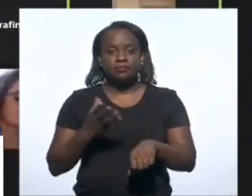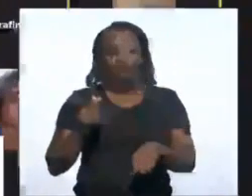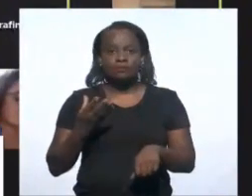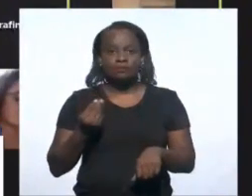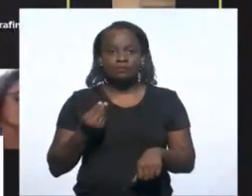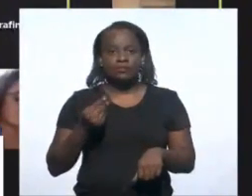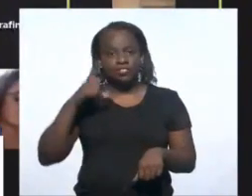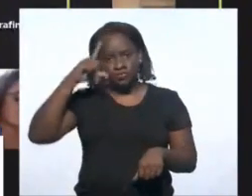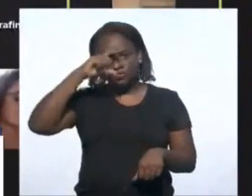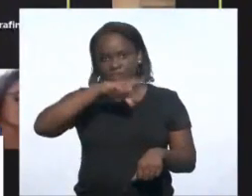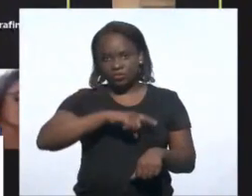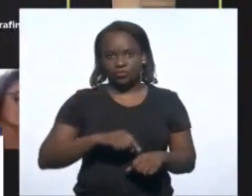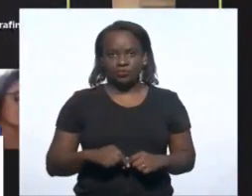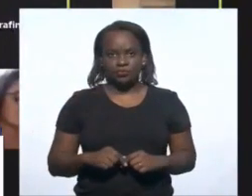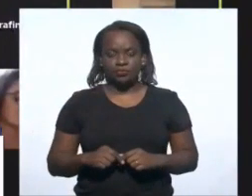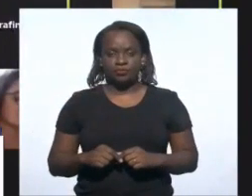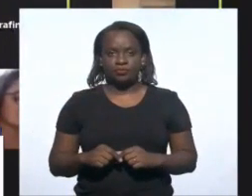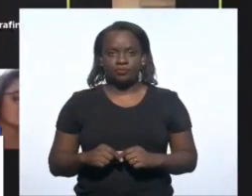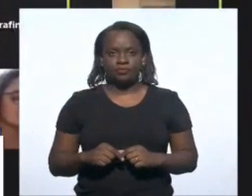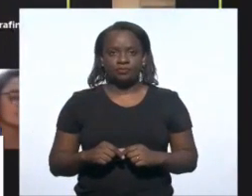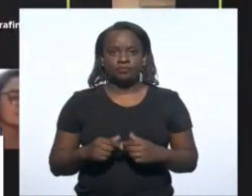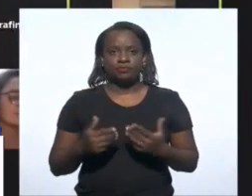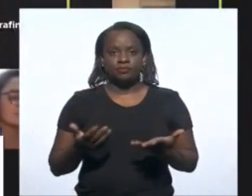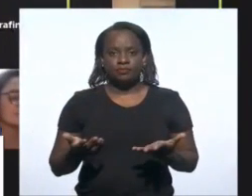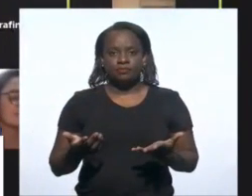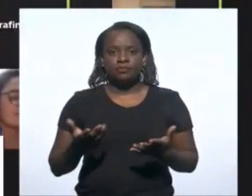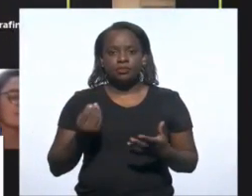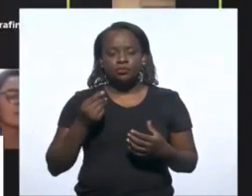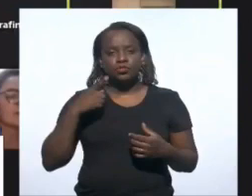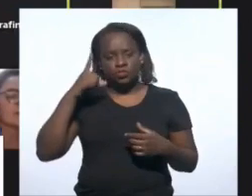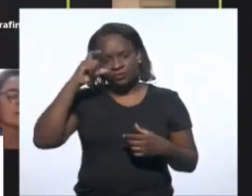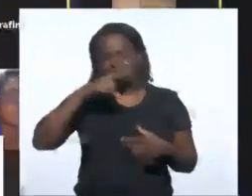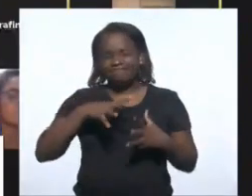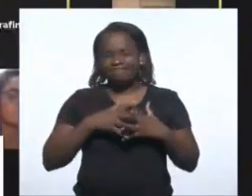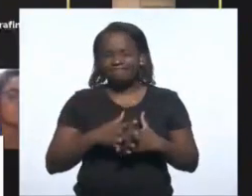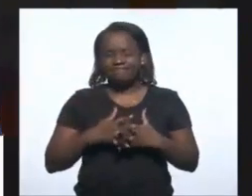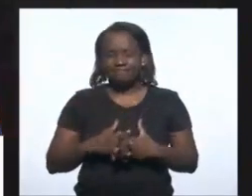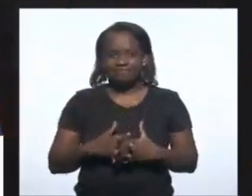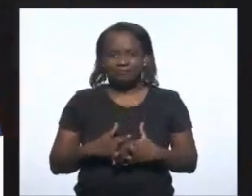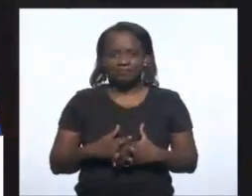difícil, para mim é um momento muito complicado.